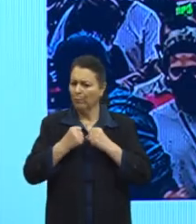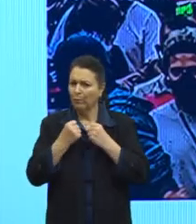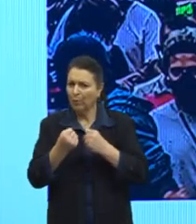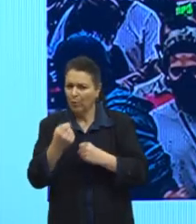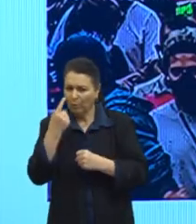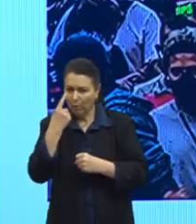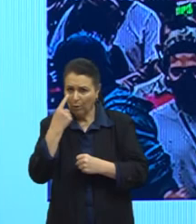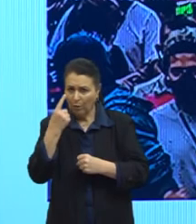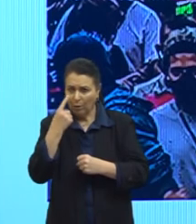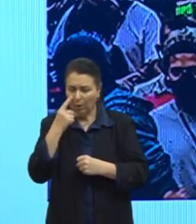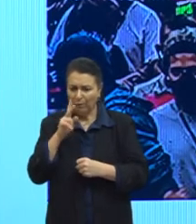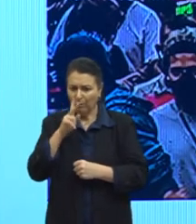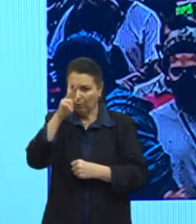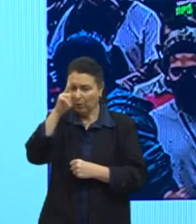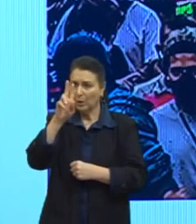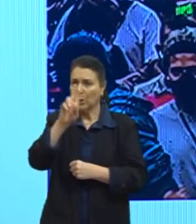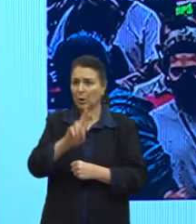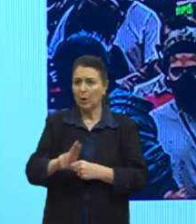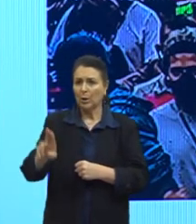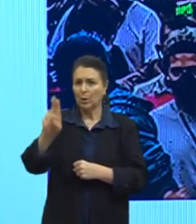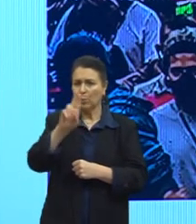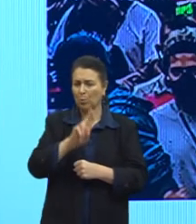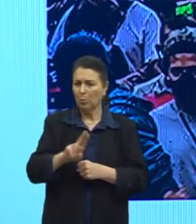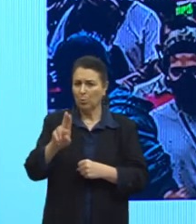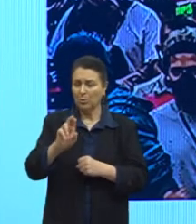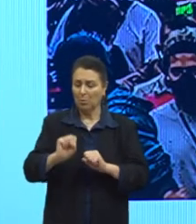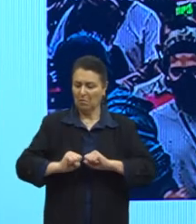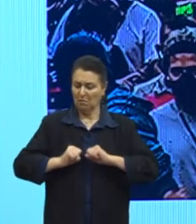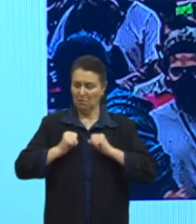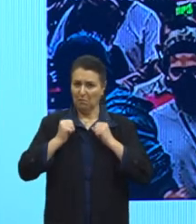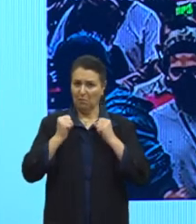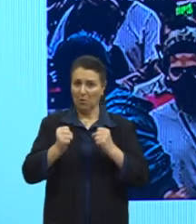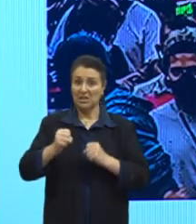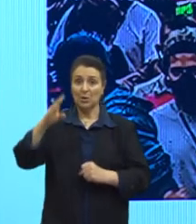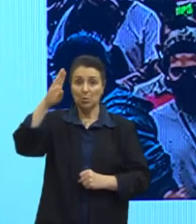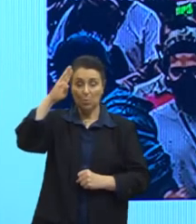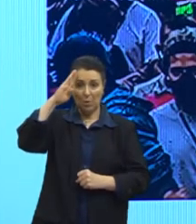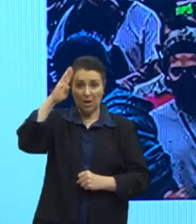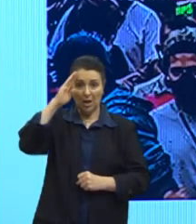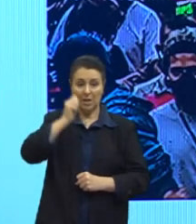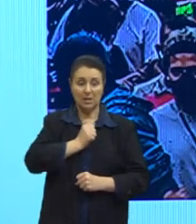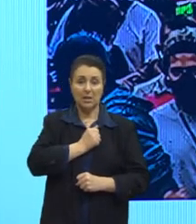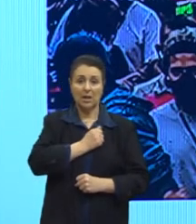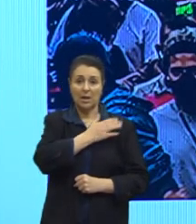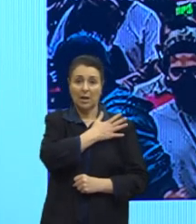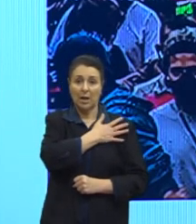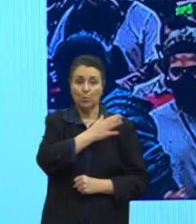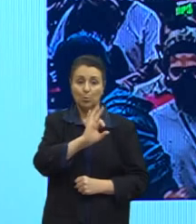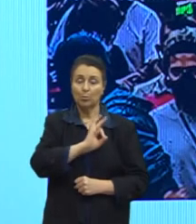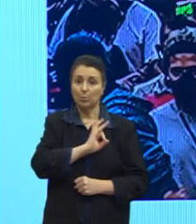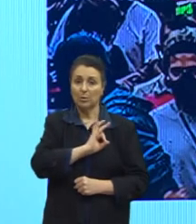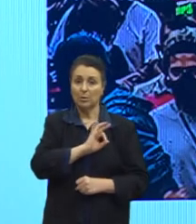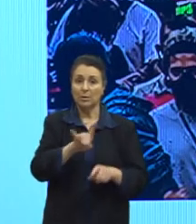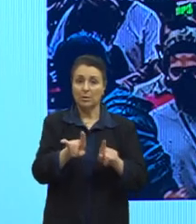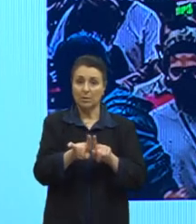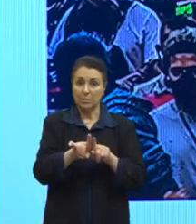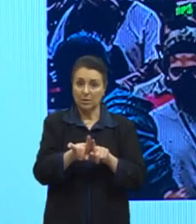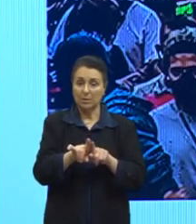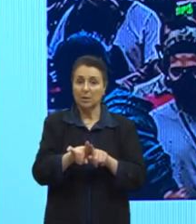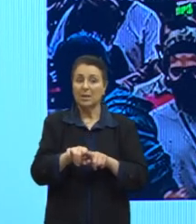pra vocês terem uma ideia, ele usa, né, uma força, a força do exército, a força da polícia excessiva. E é uma das